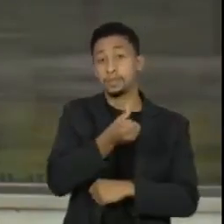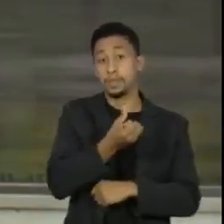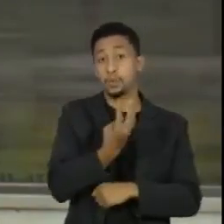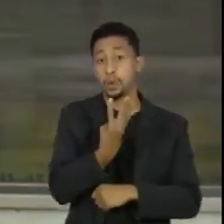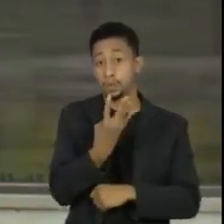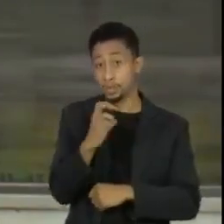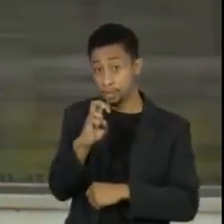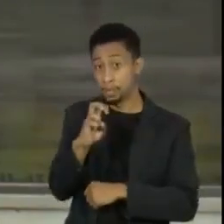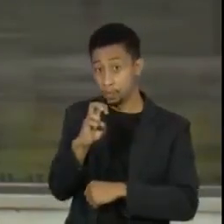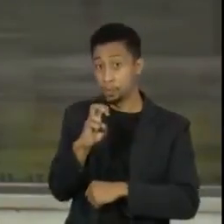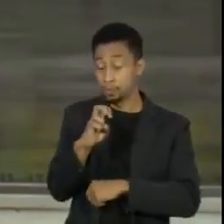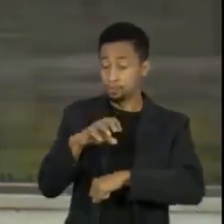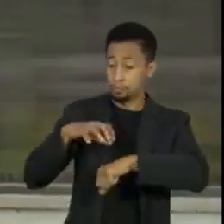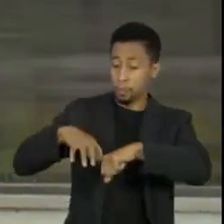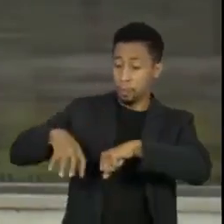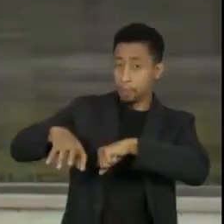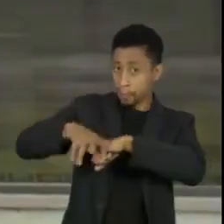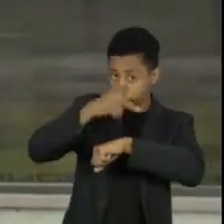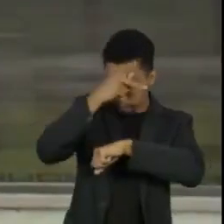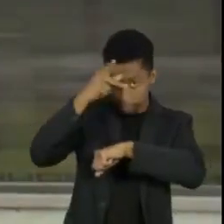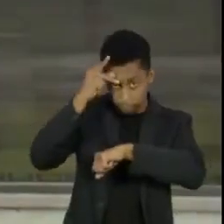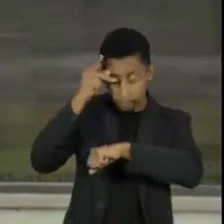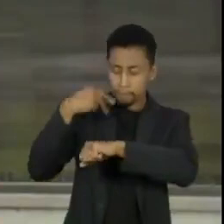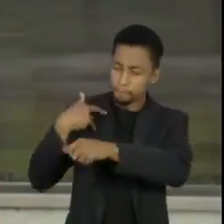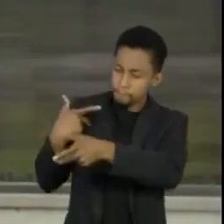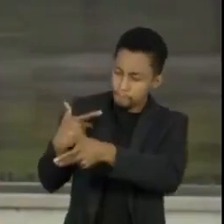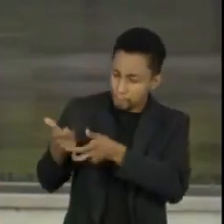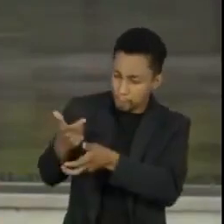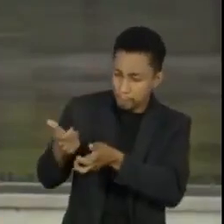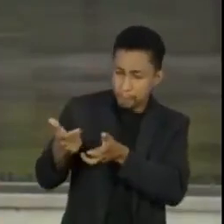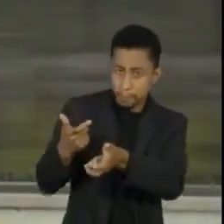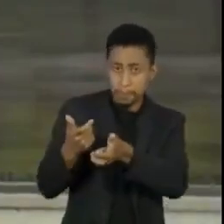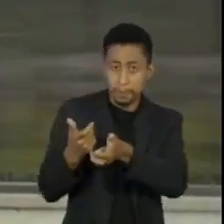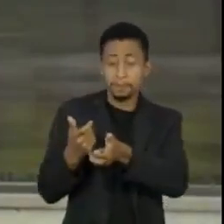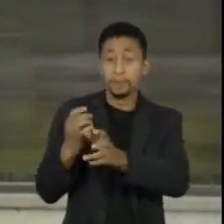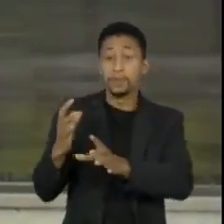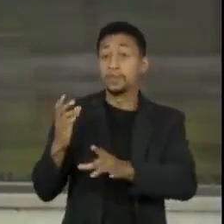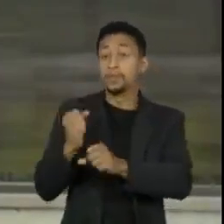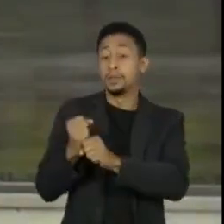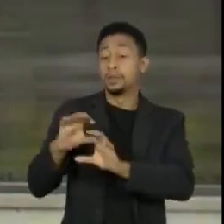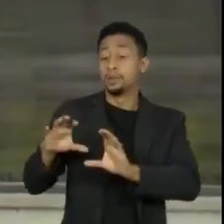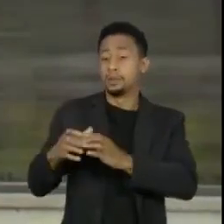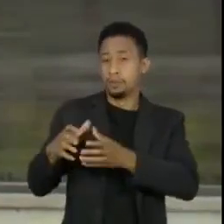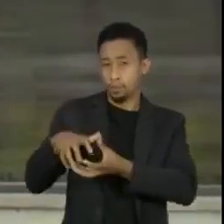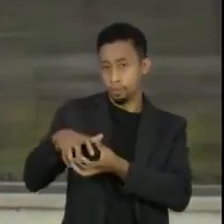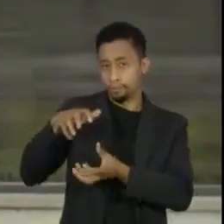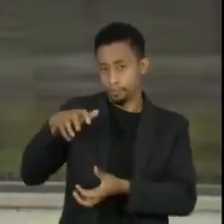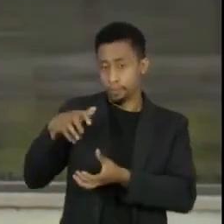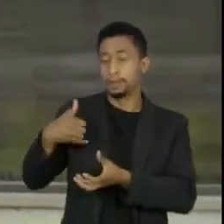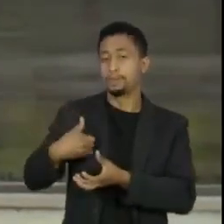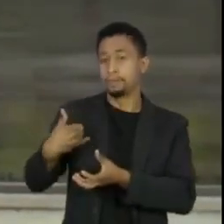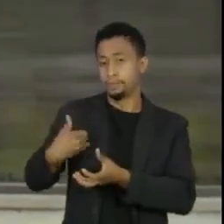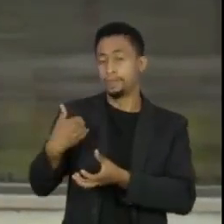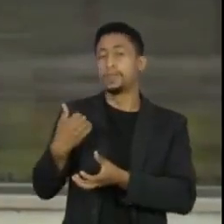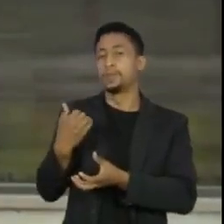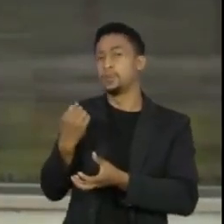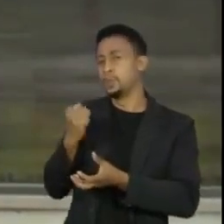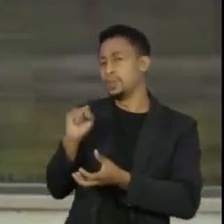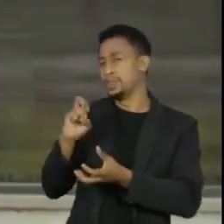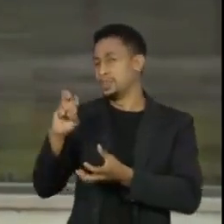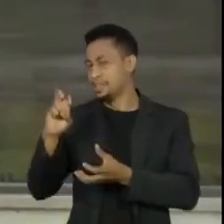Nesta nova fase, serão vacinados 309 mil idosos na faixa etária entre